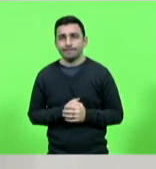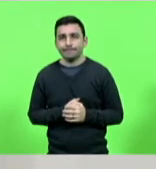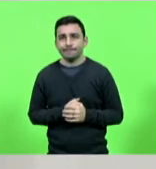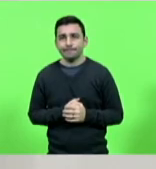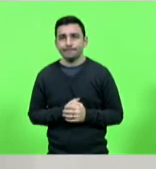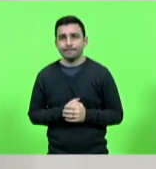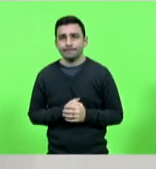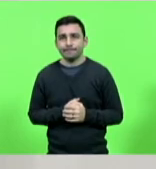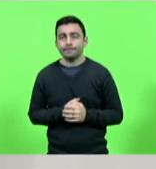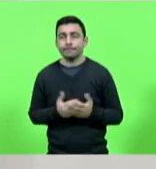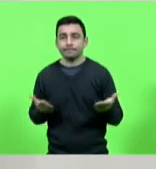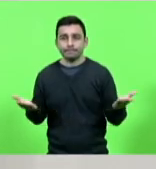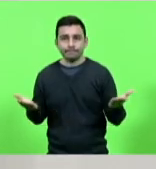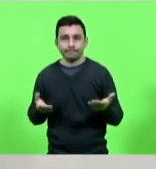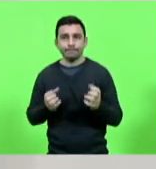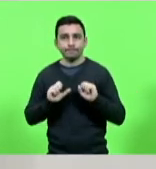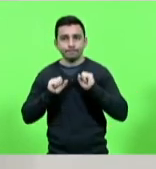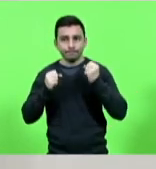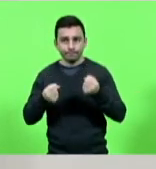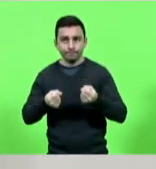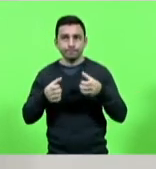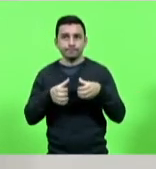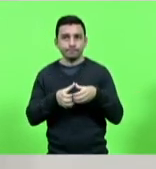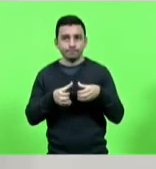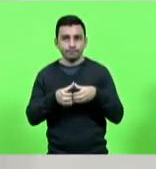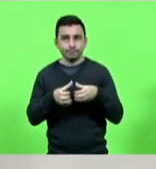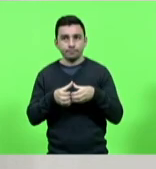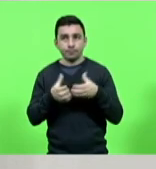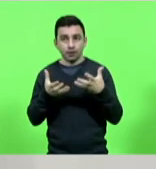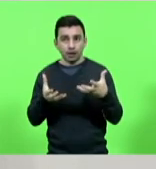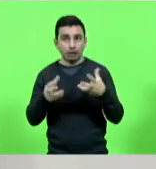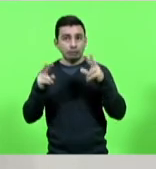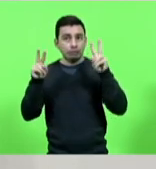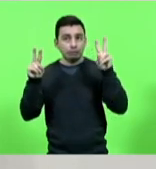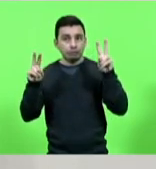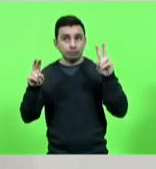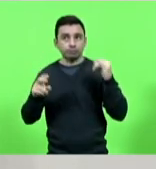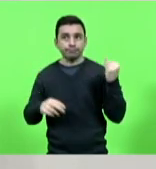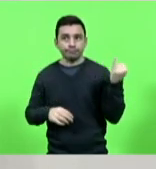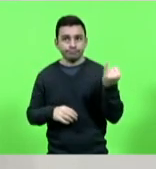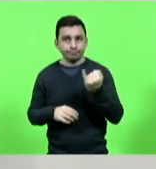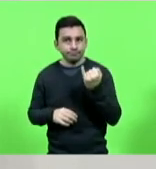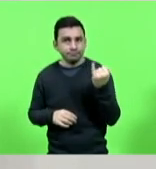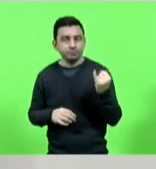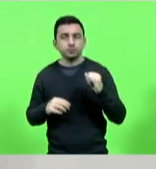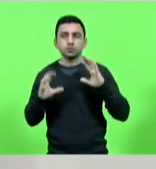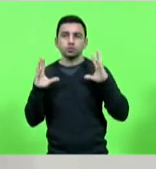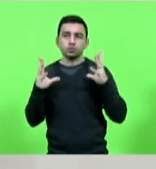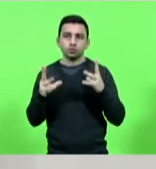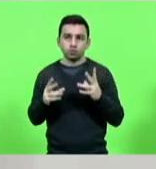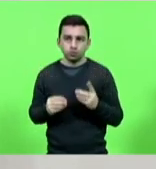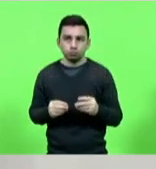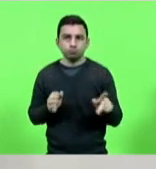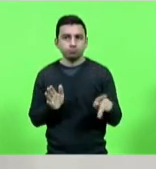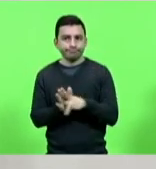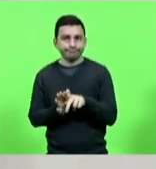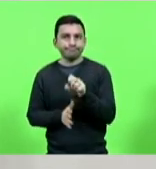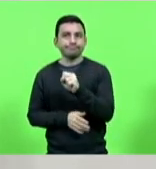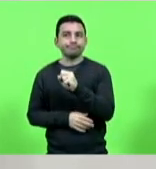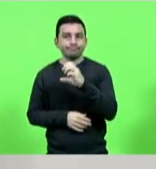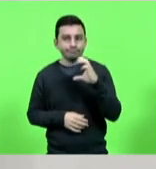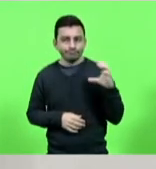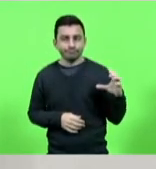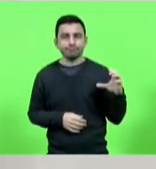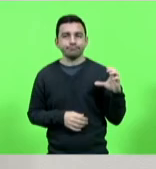um esforço em conjunto para tratarmos desse assunto tão relevante para todos nós catarinenses e que